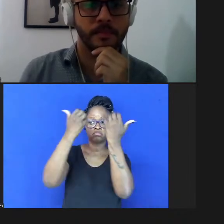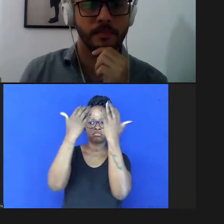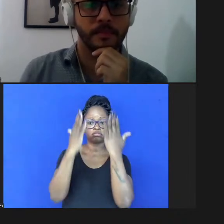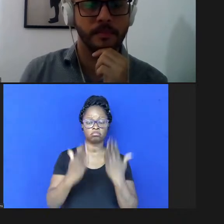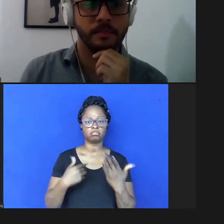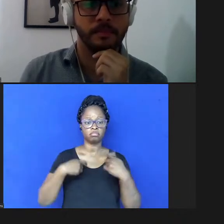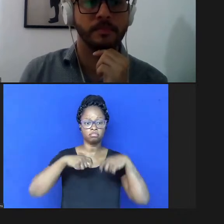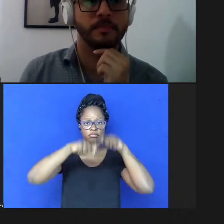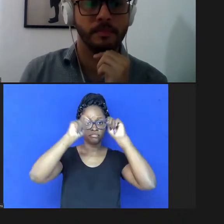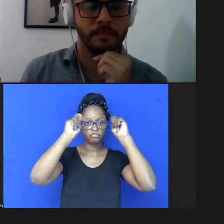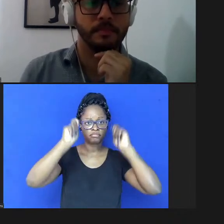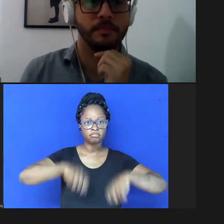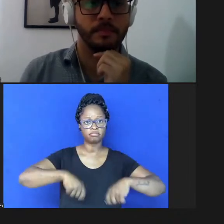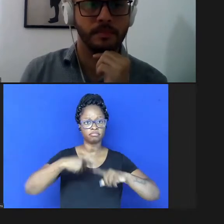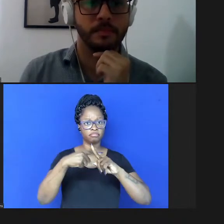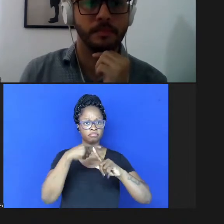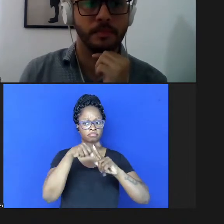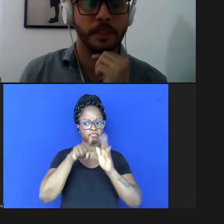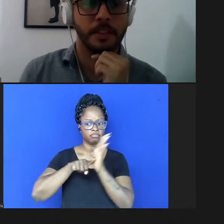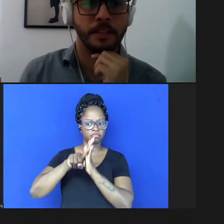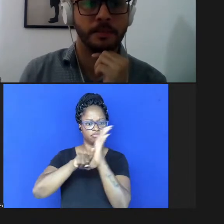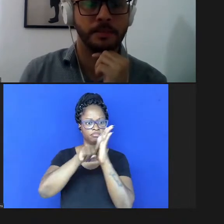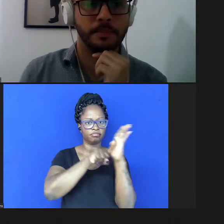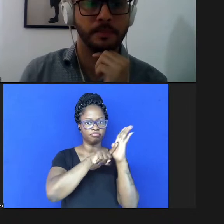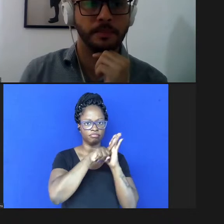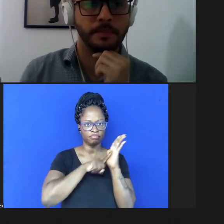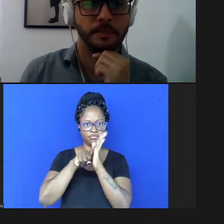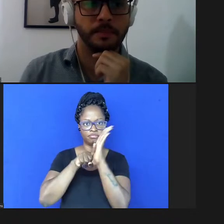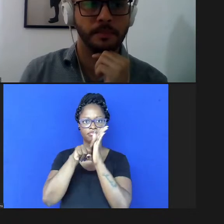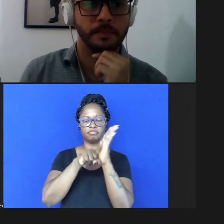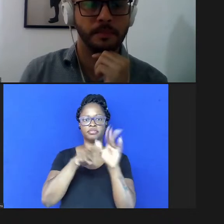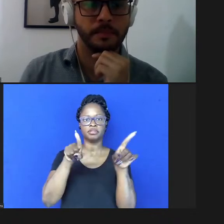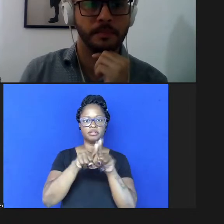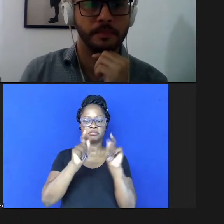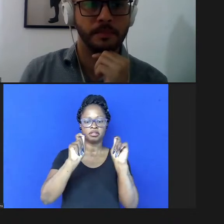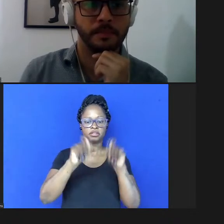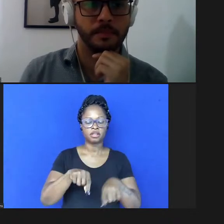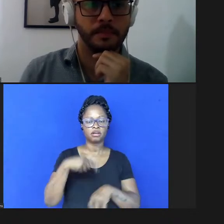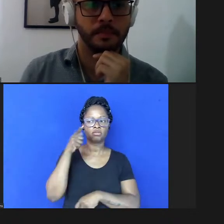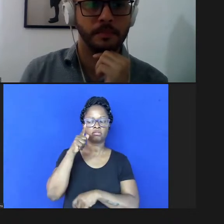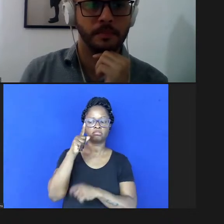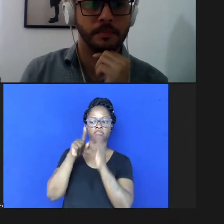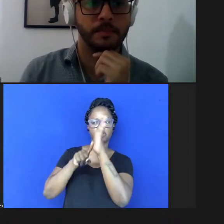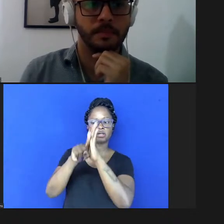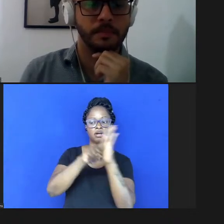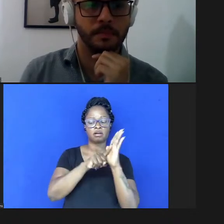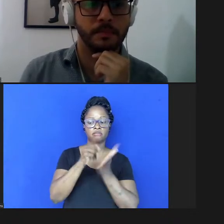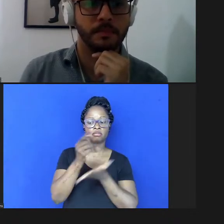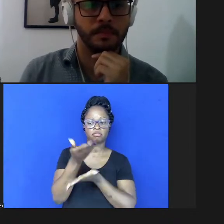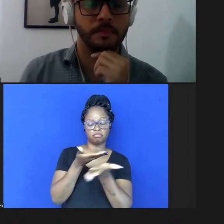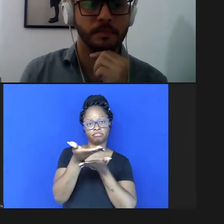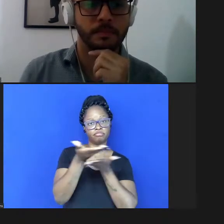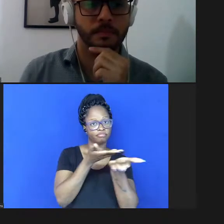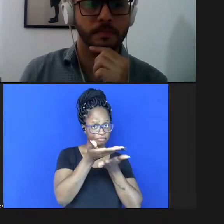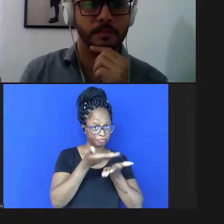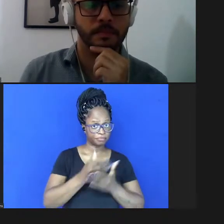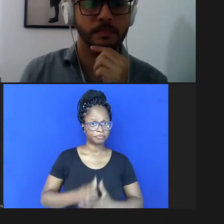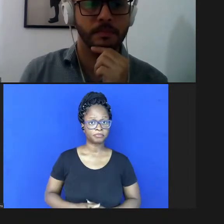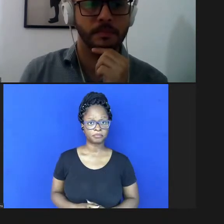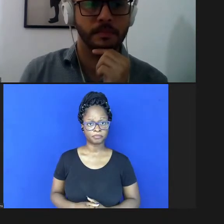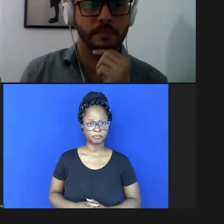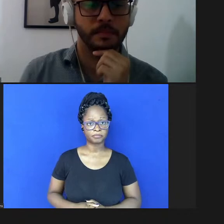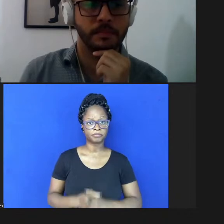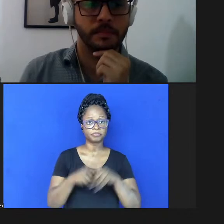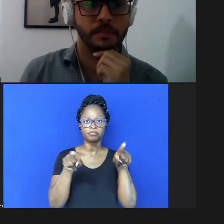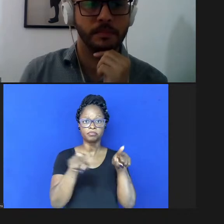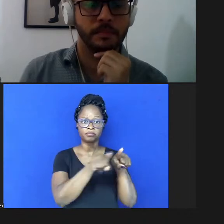capacidade de pesquisar e de ser capaz de pesquisar de forma colaborativa e também